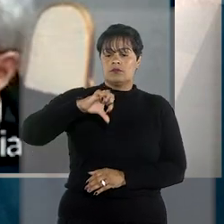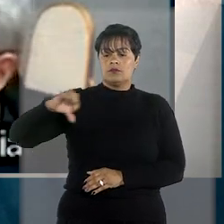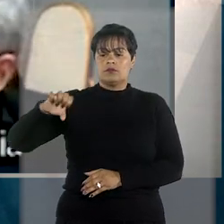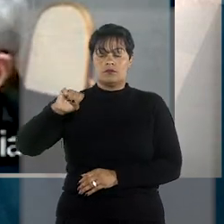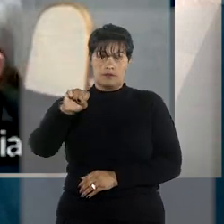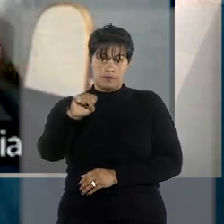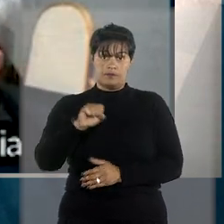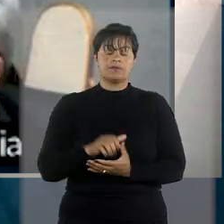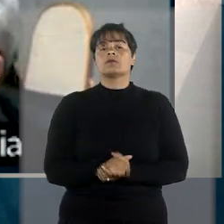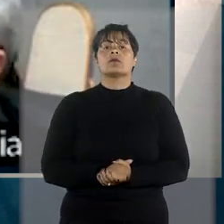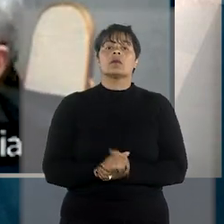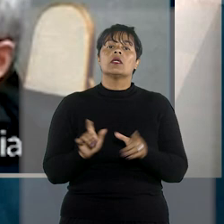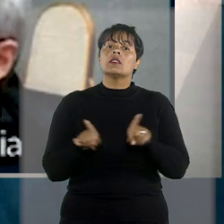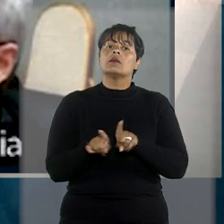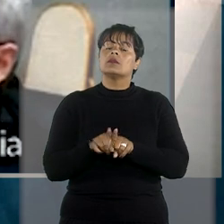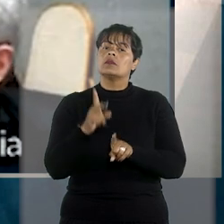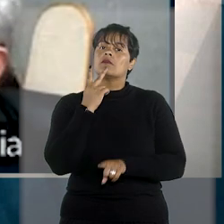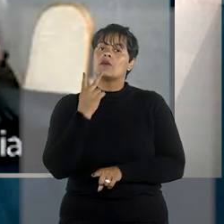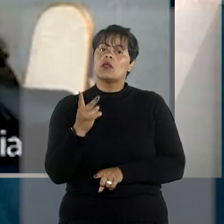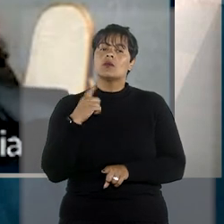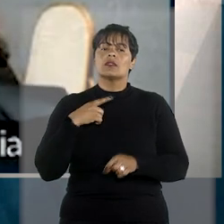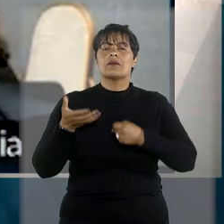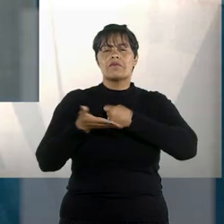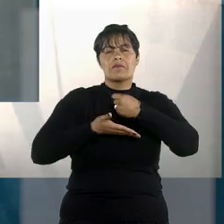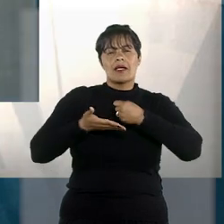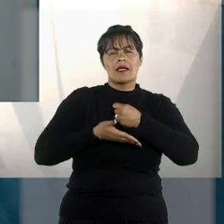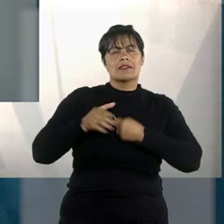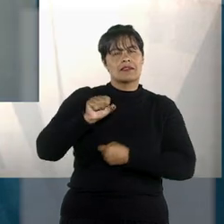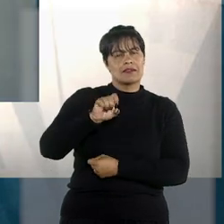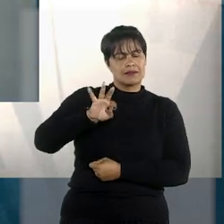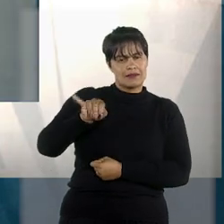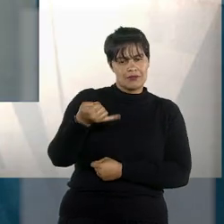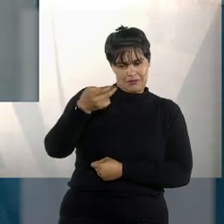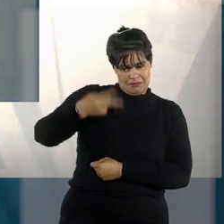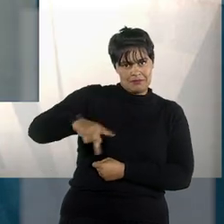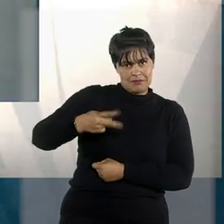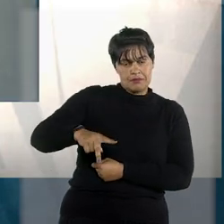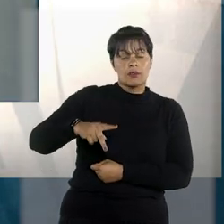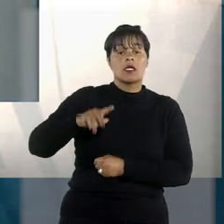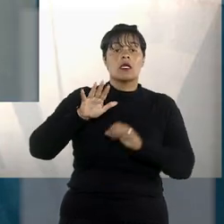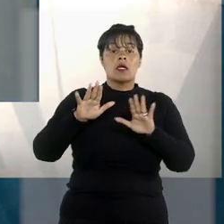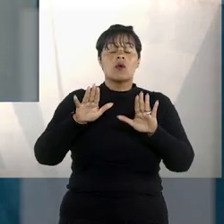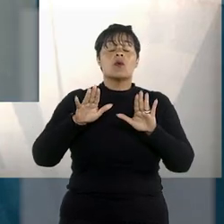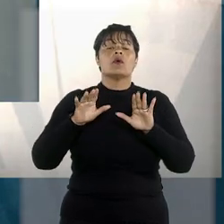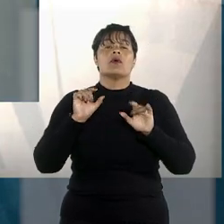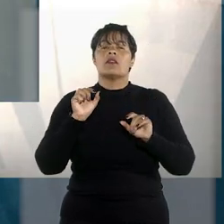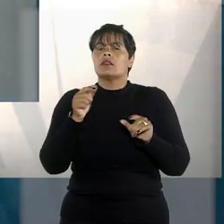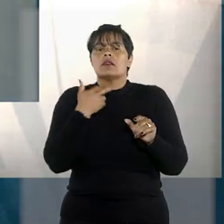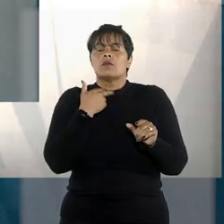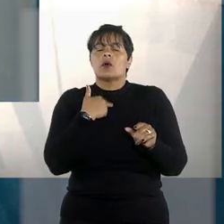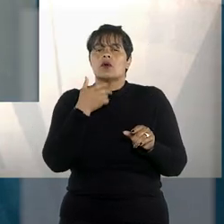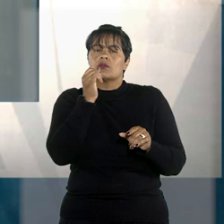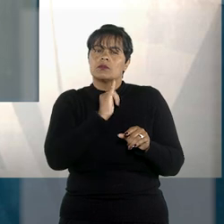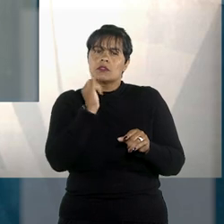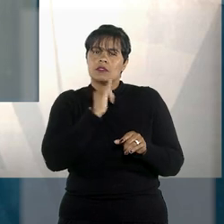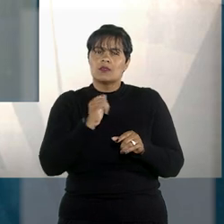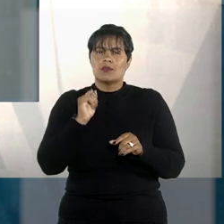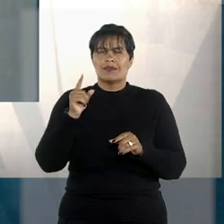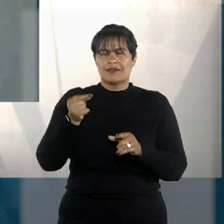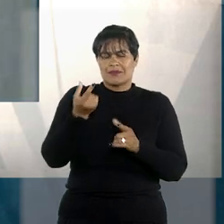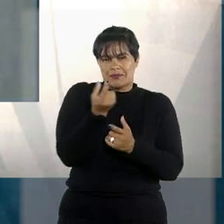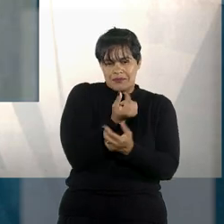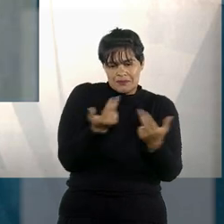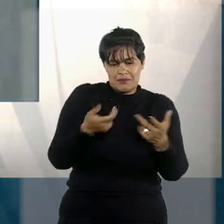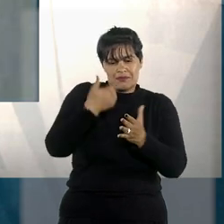O ministro também mencionou o precedente do STJ, no sentido de que não devem sofrer a incidência do referido tributo, as